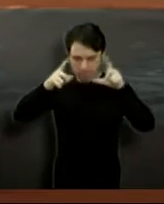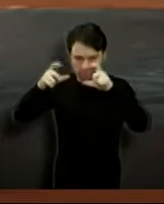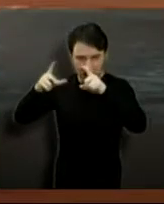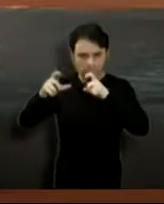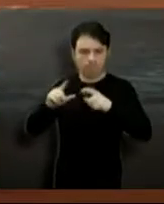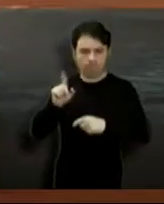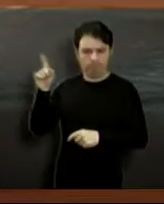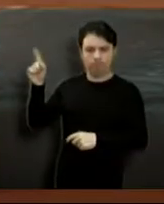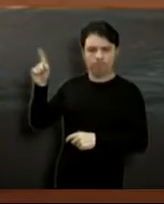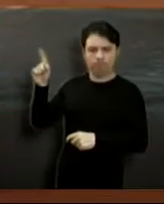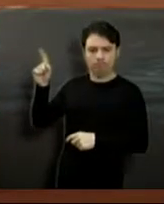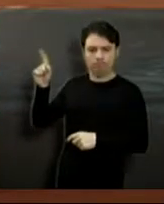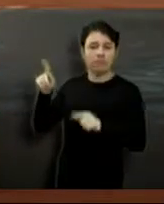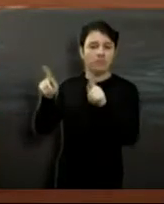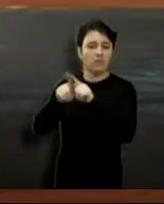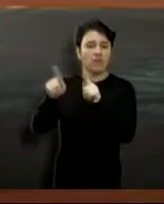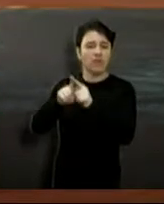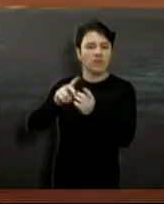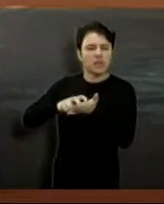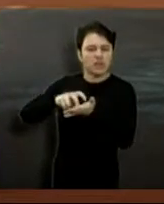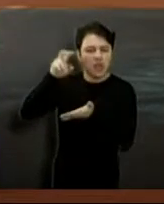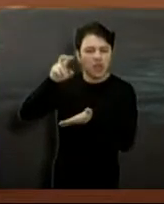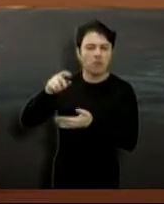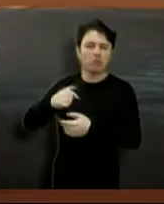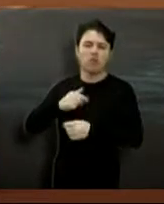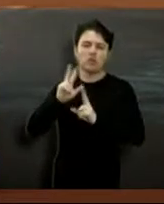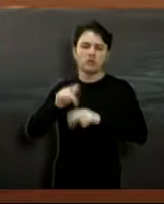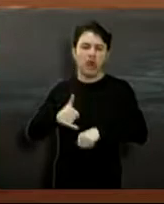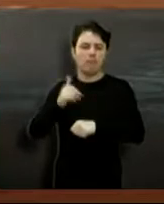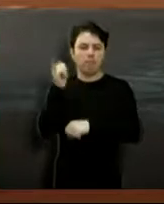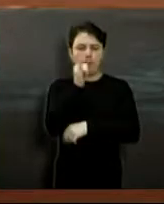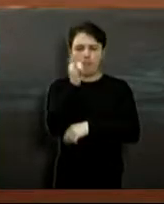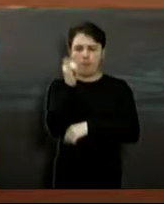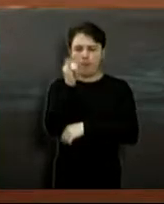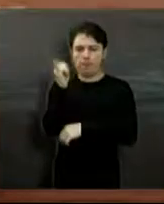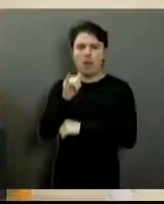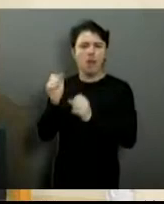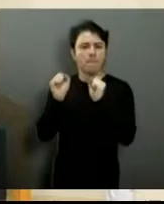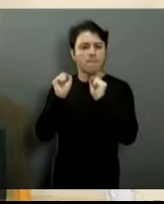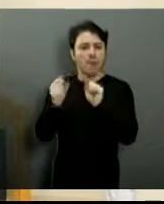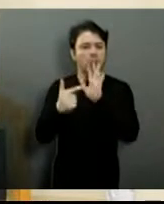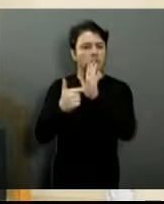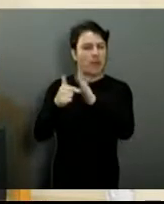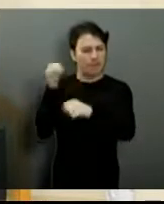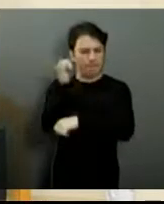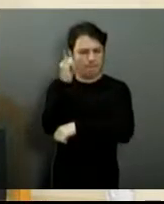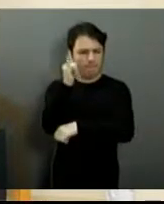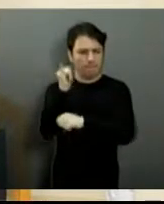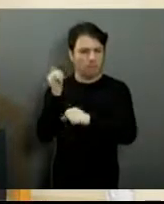Tirei foto de manhã, fiz vídeo sobre isso. Se vocês puderem soltar o vídeo também, por favor.